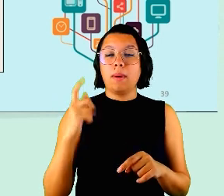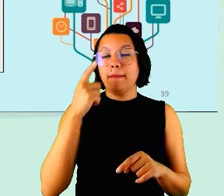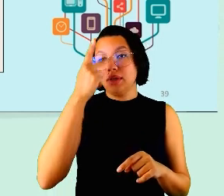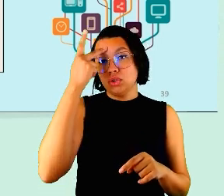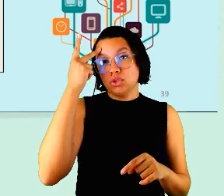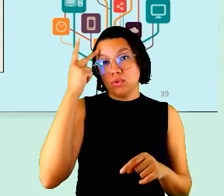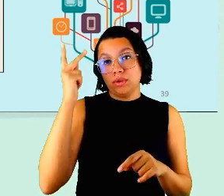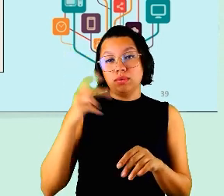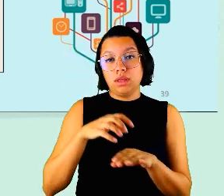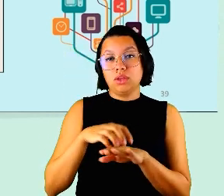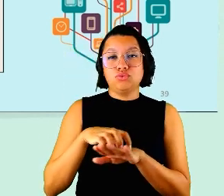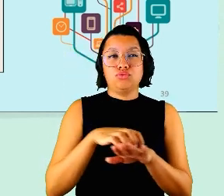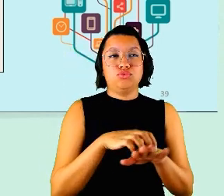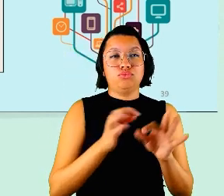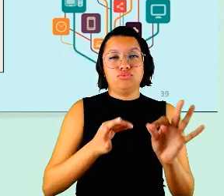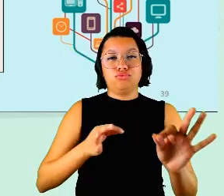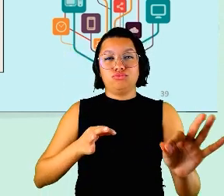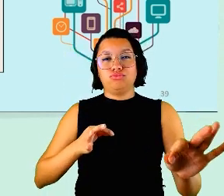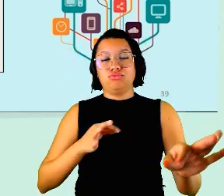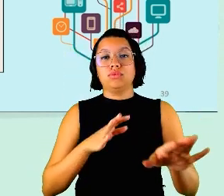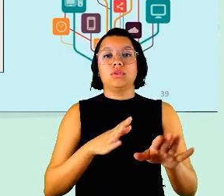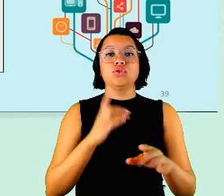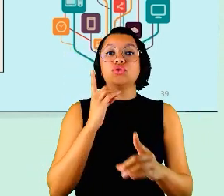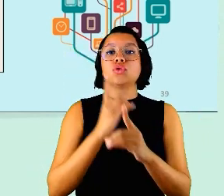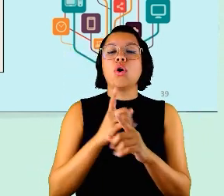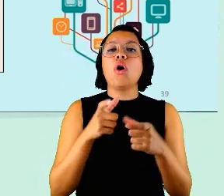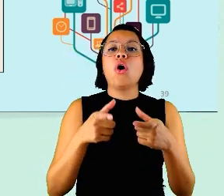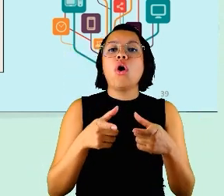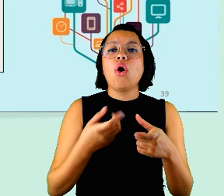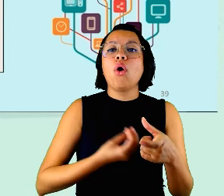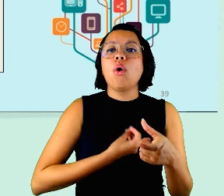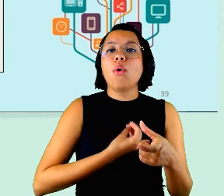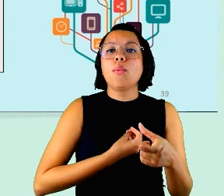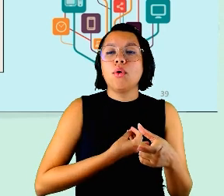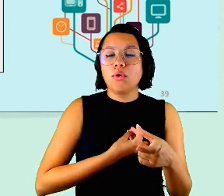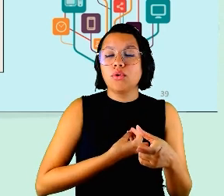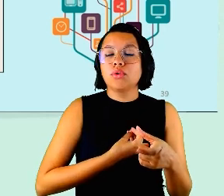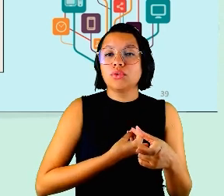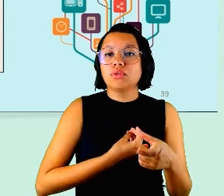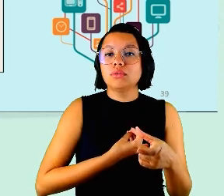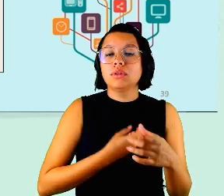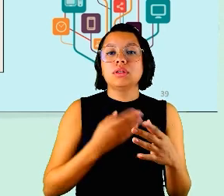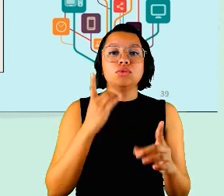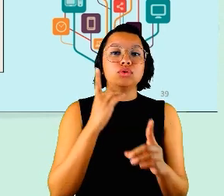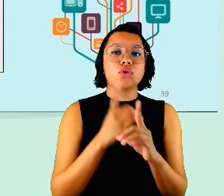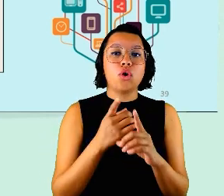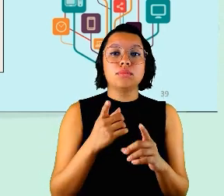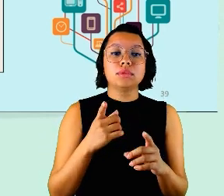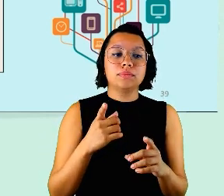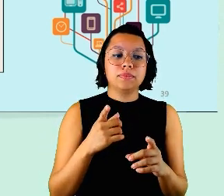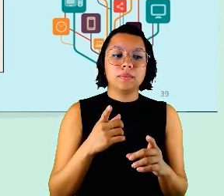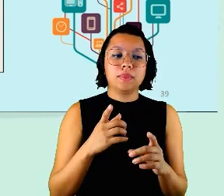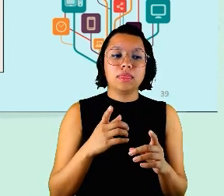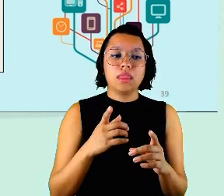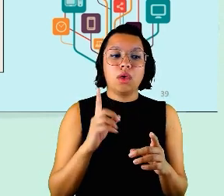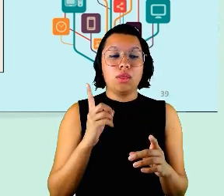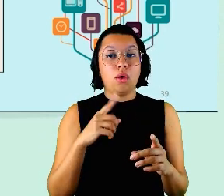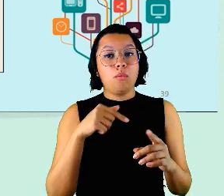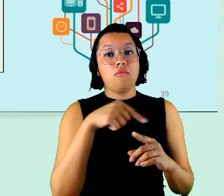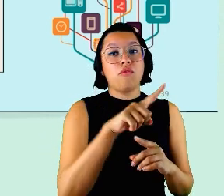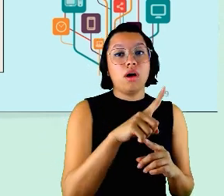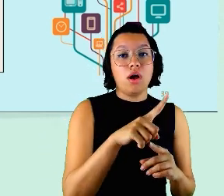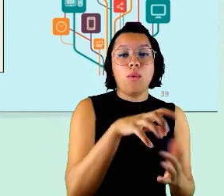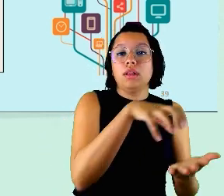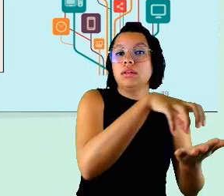se descobre onde as pessoas moram e se tem os escritórios satélites então ao invés de ir até a organização existem